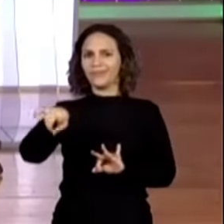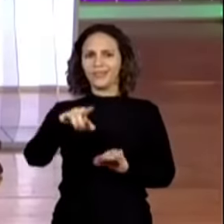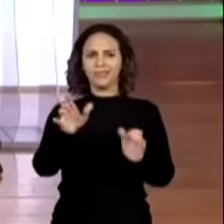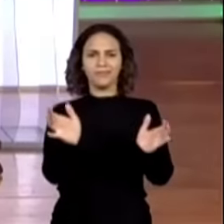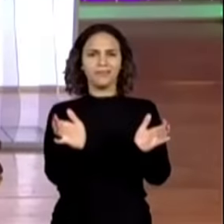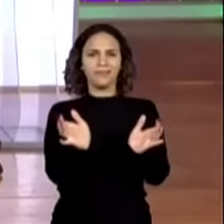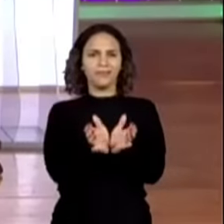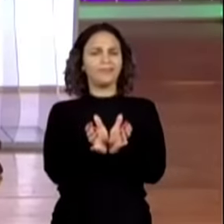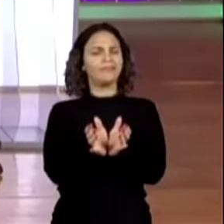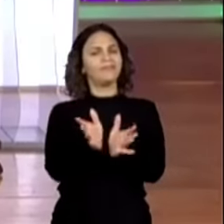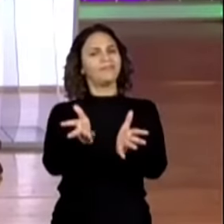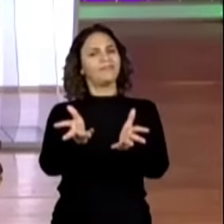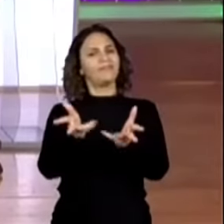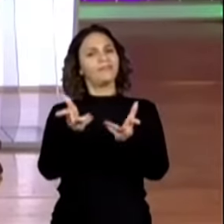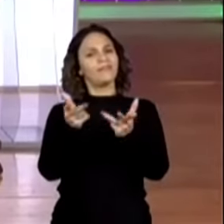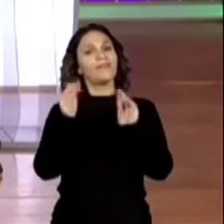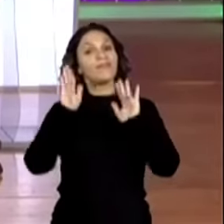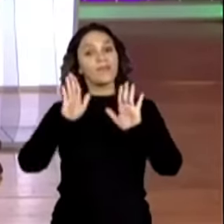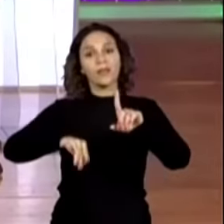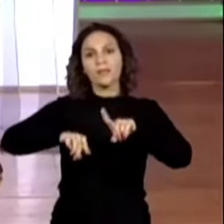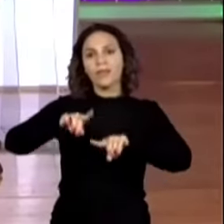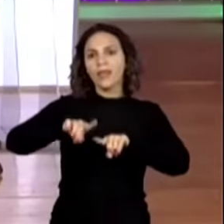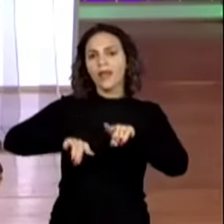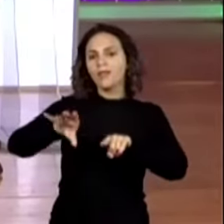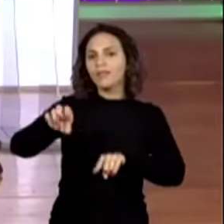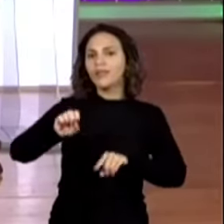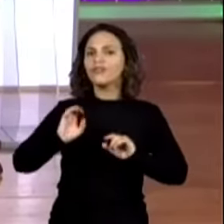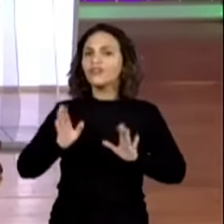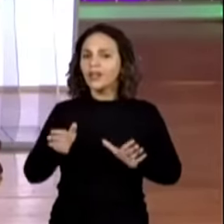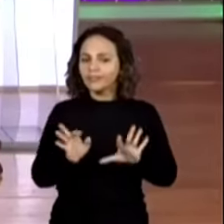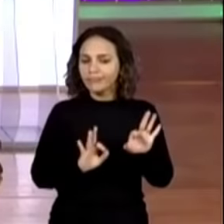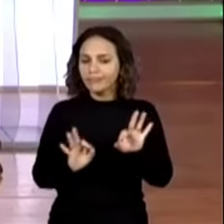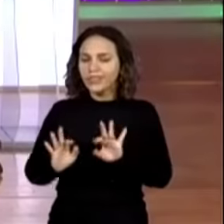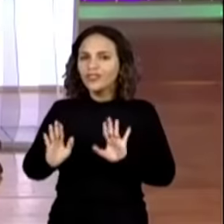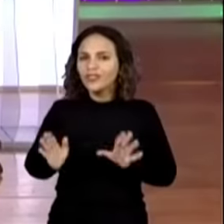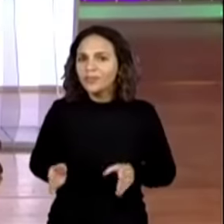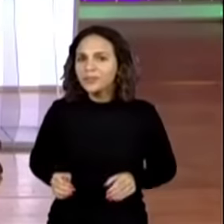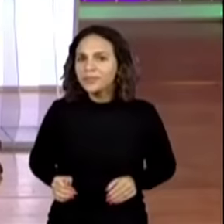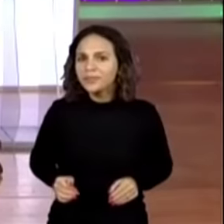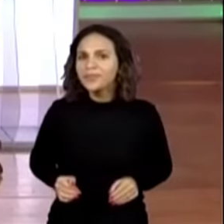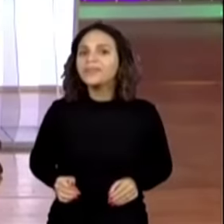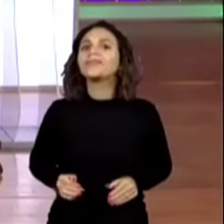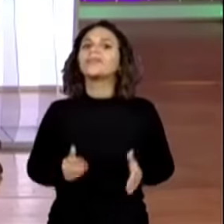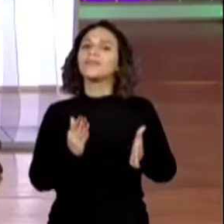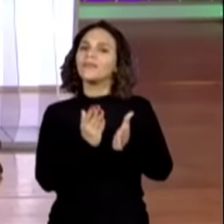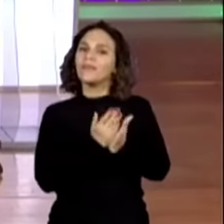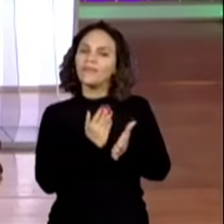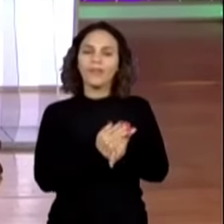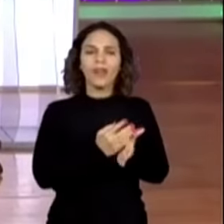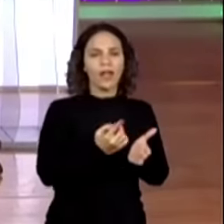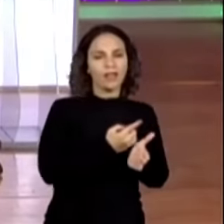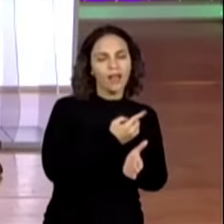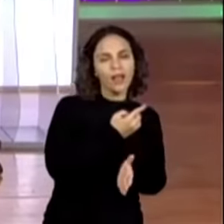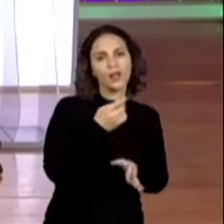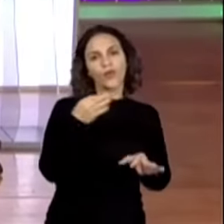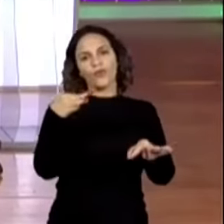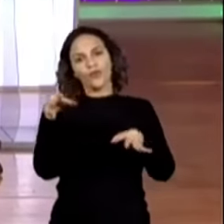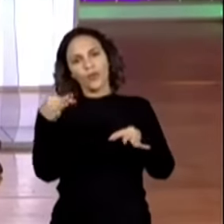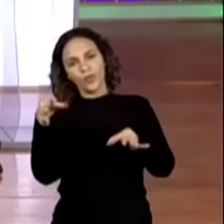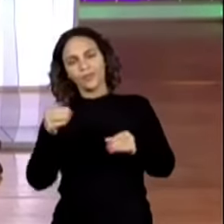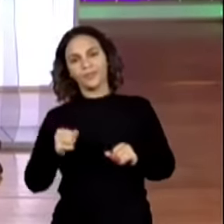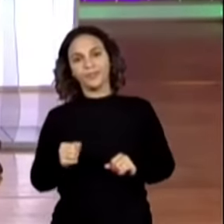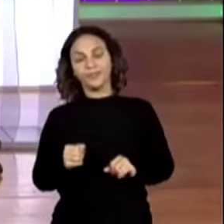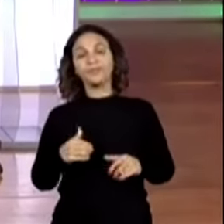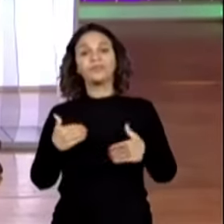galerinha esperta já está com o material organizado, ou seu caberno, ou suas folhas. E aí,